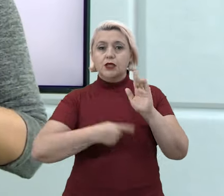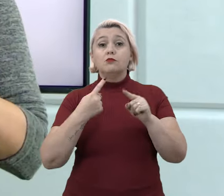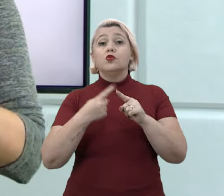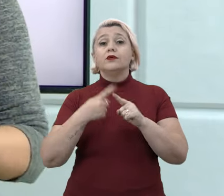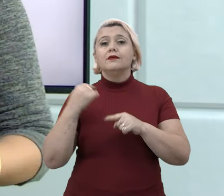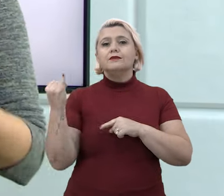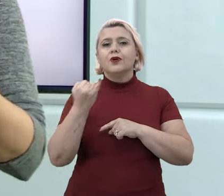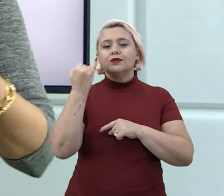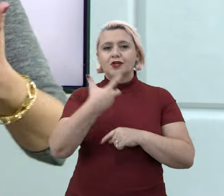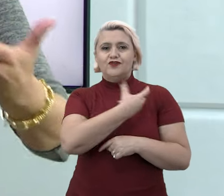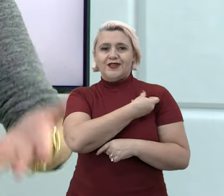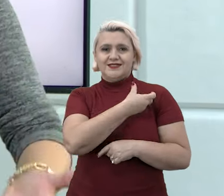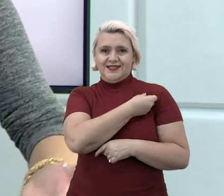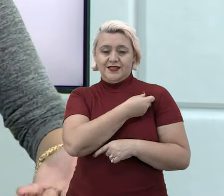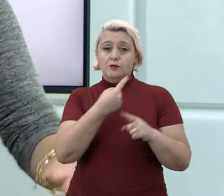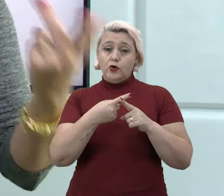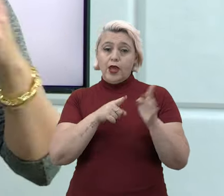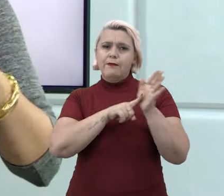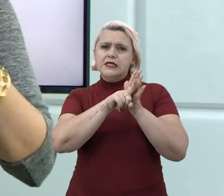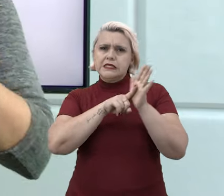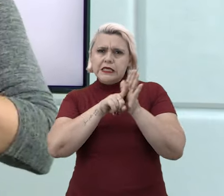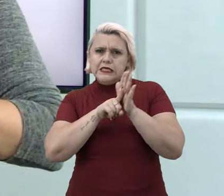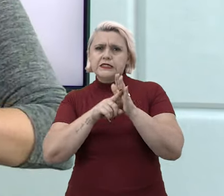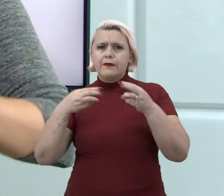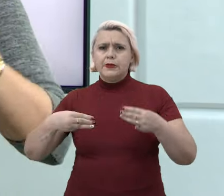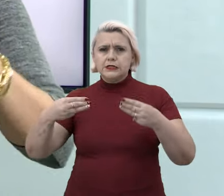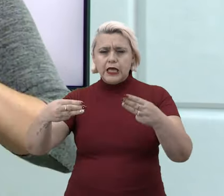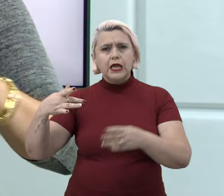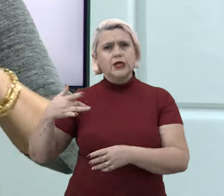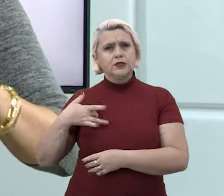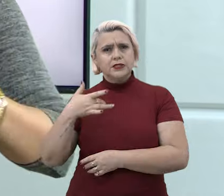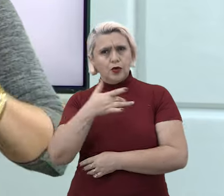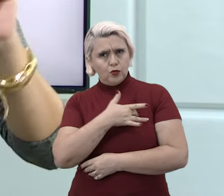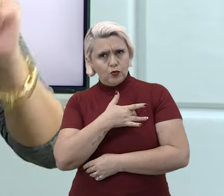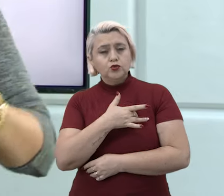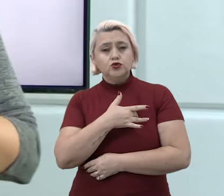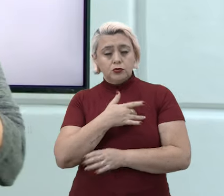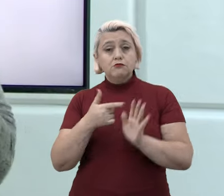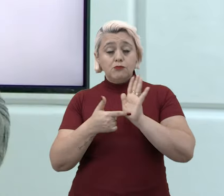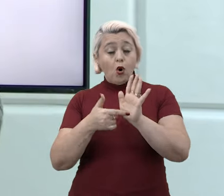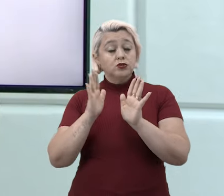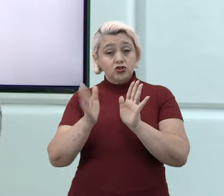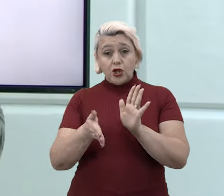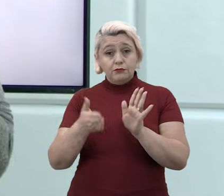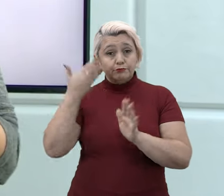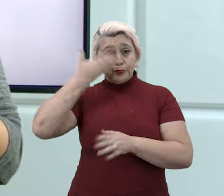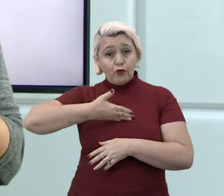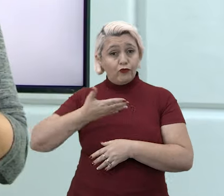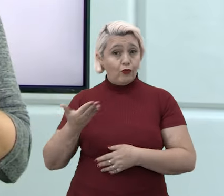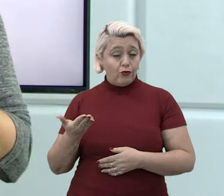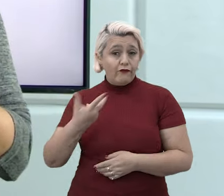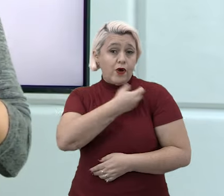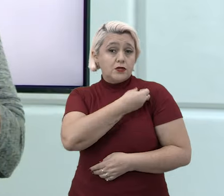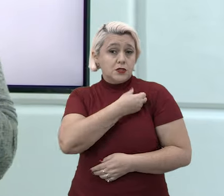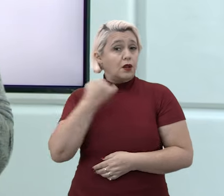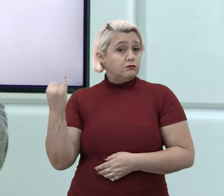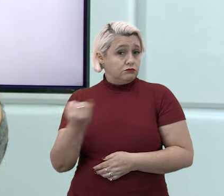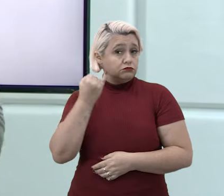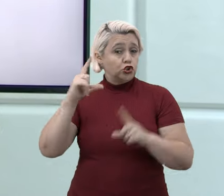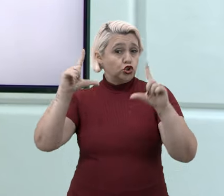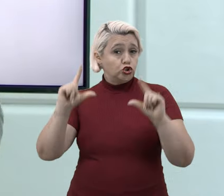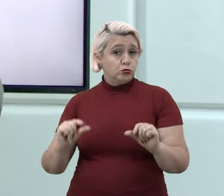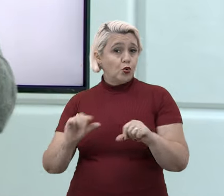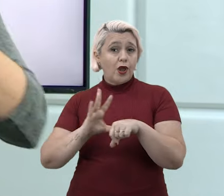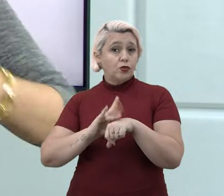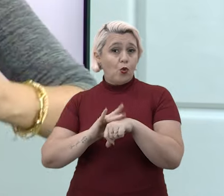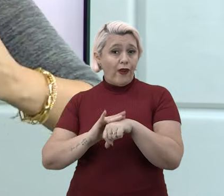por que é importante se vacinar. Porque dados lá do Ministério da Saúde mostraram isso, que a